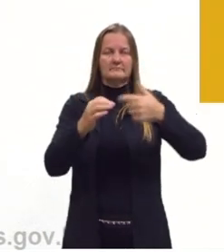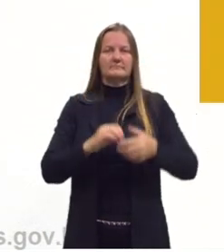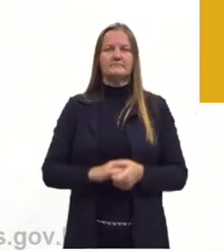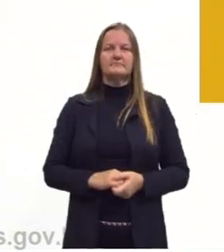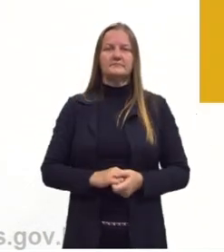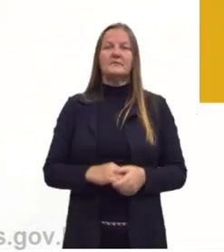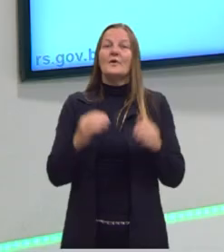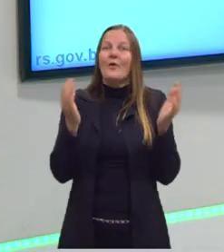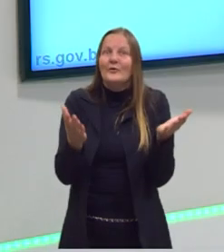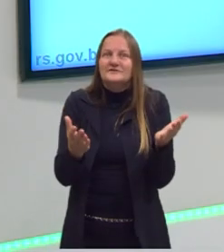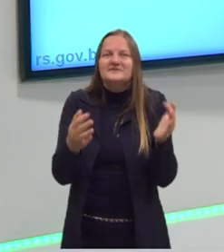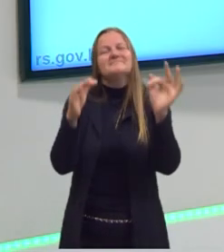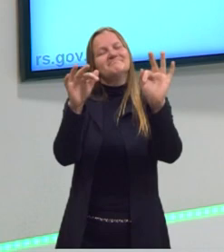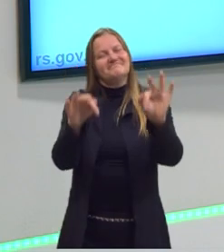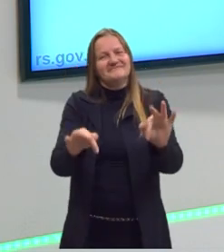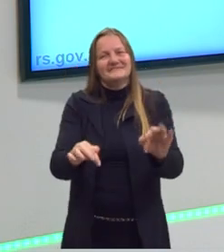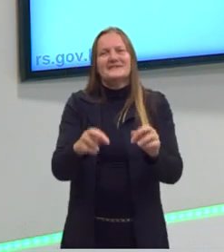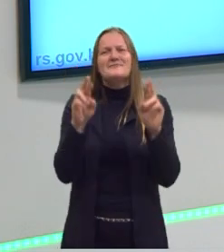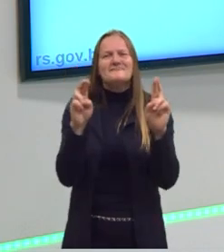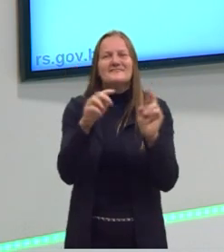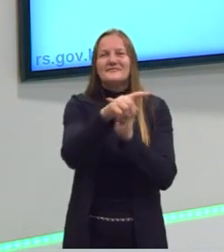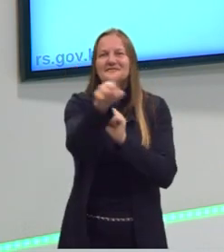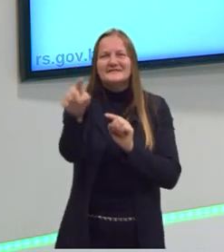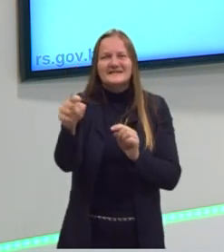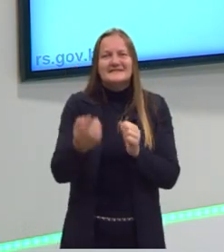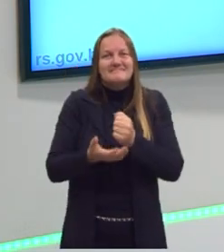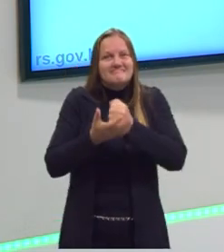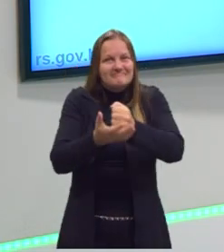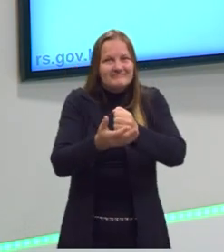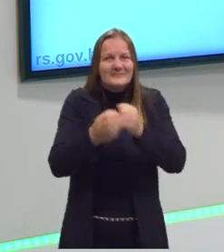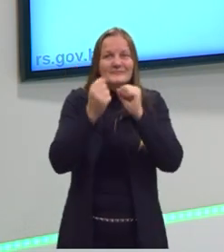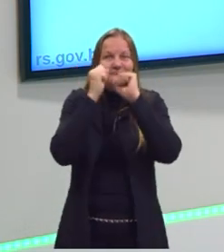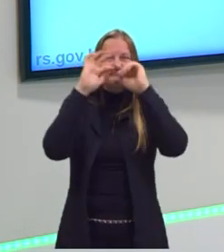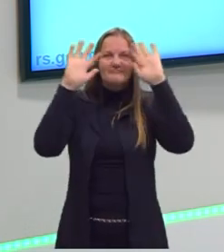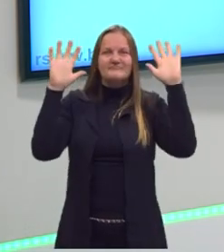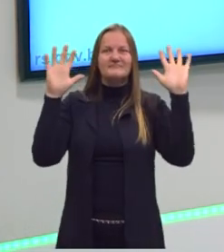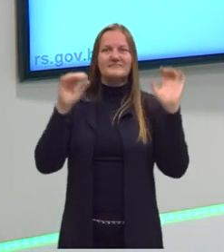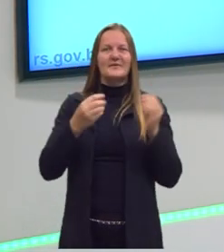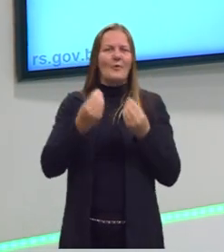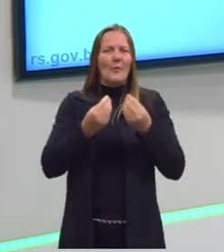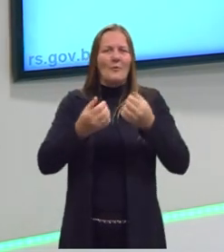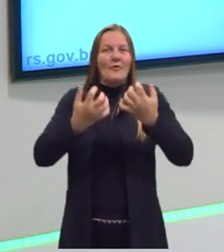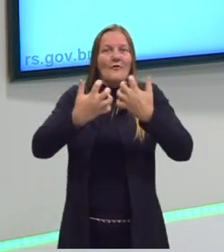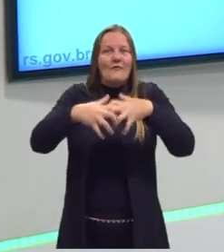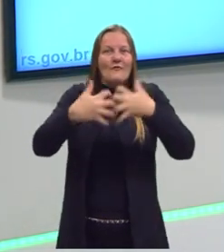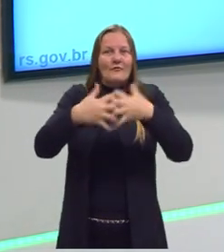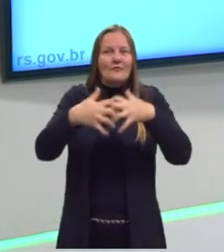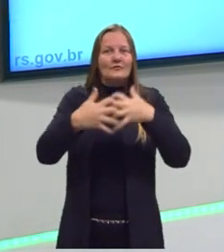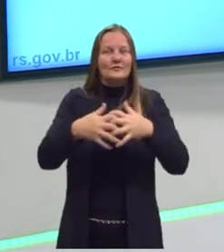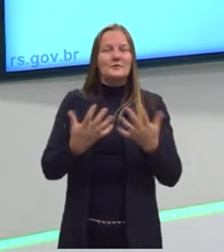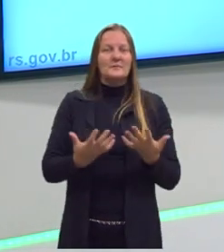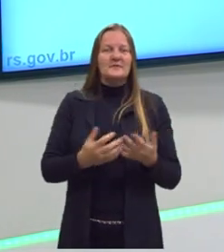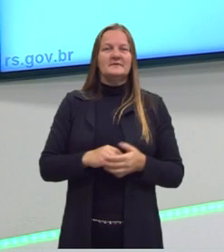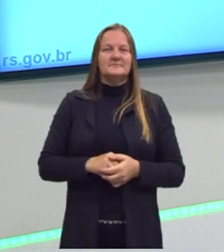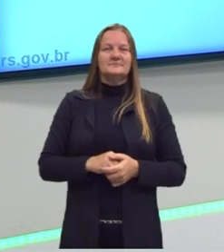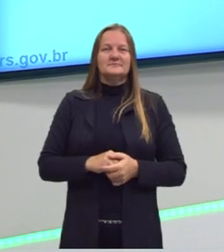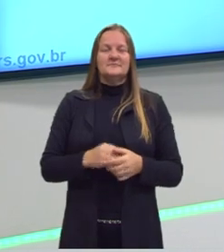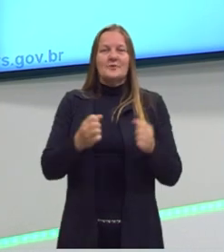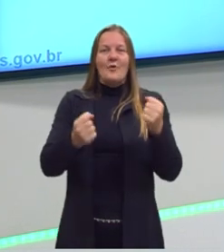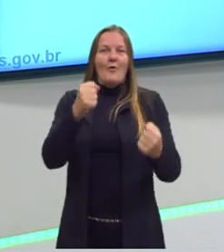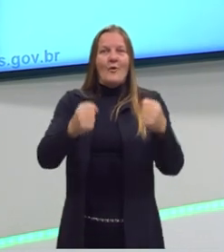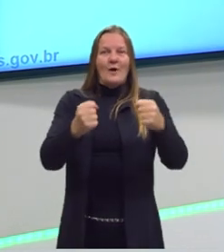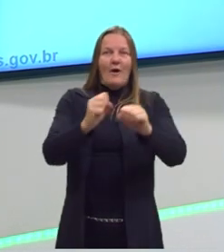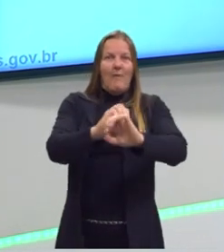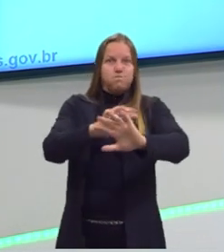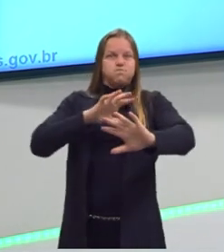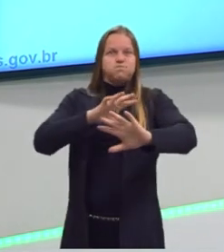Por hoje era isso. Eu espero que eu tenha ajudado vocês a entender, inclusive, como que funcionam nossos airbags, né? Dos nossos veículos aí que a gente